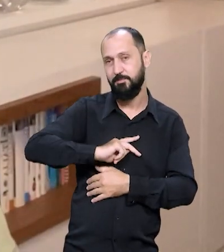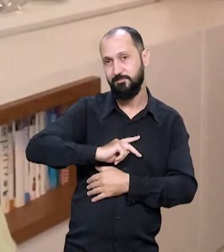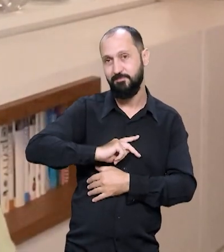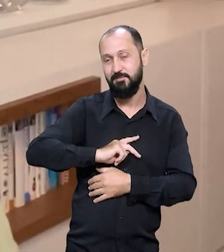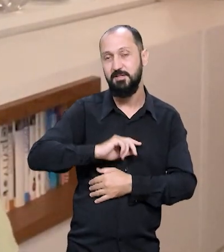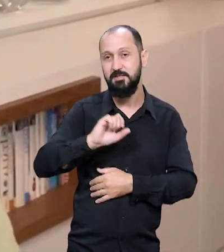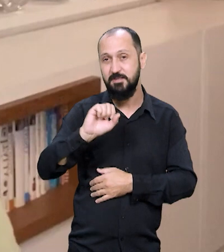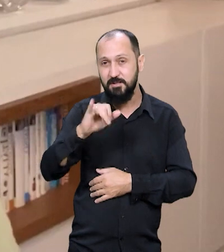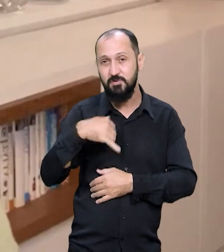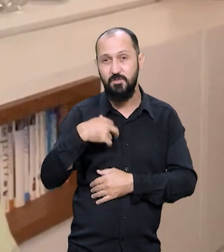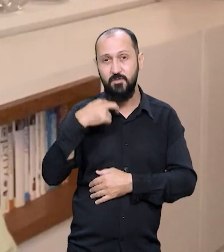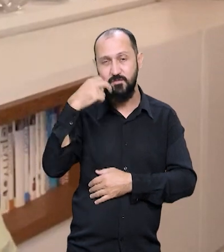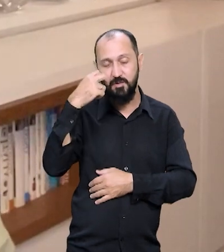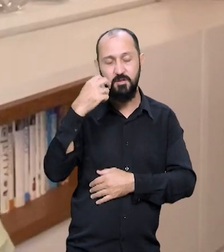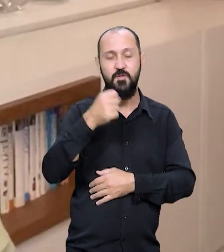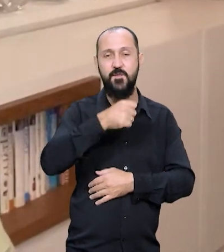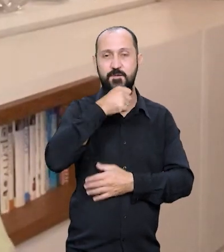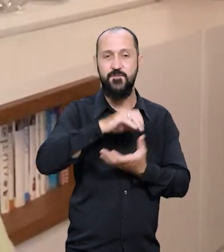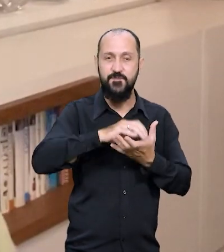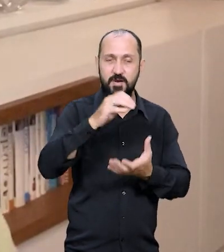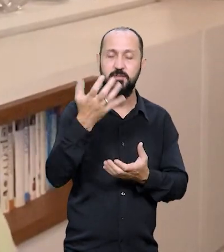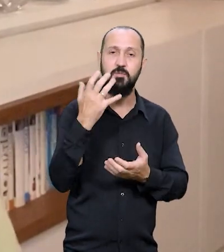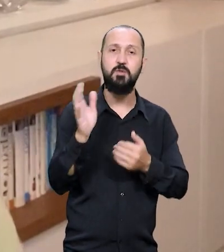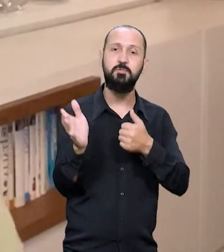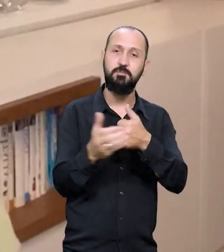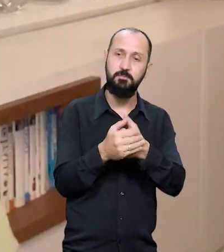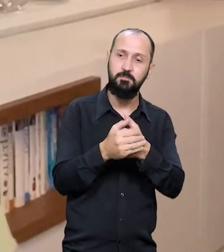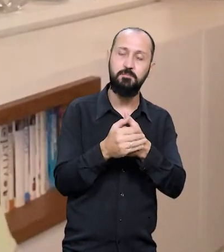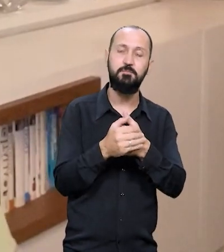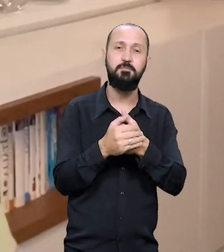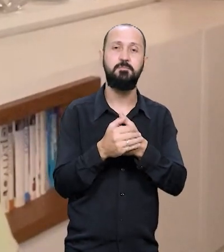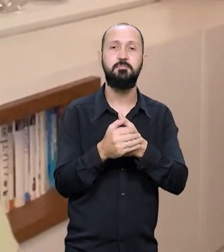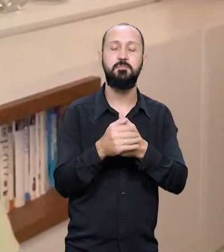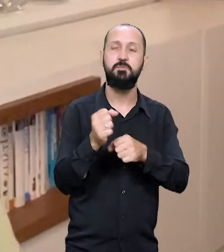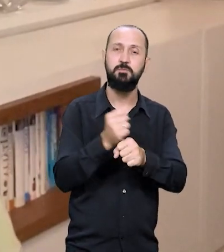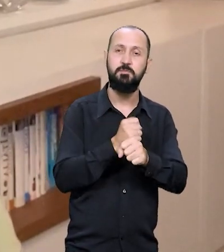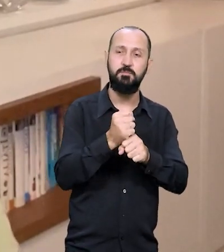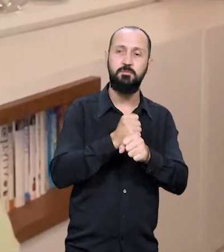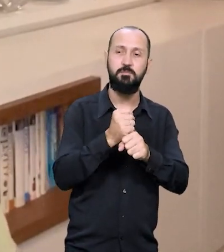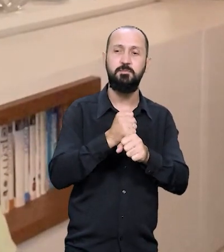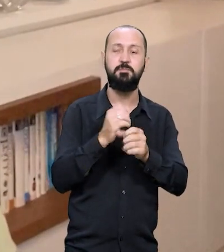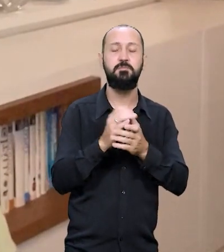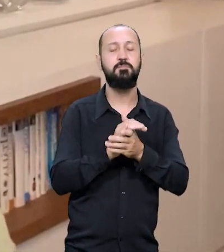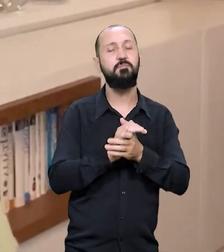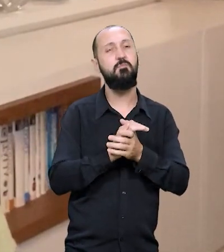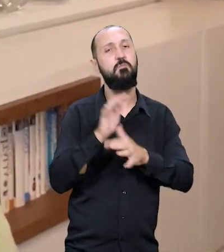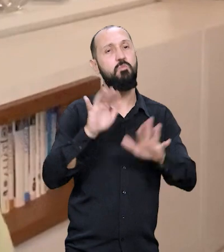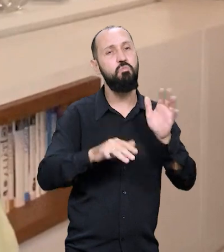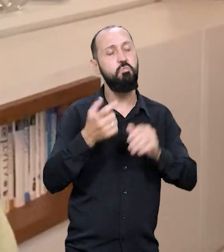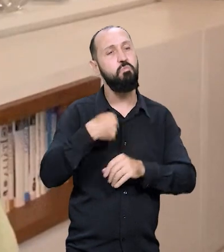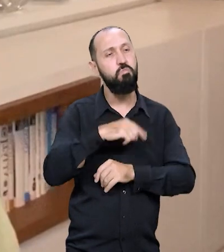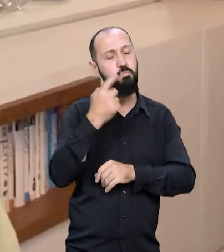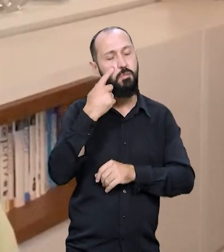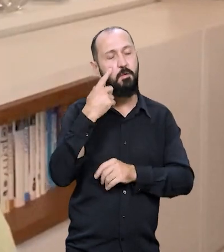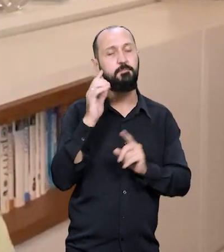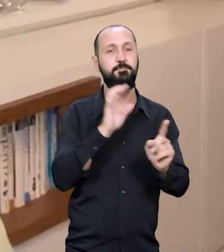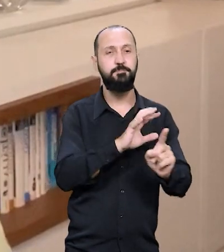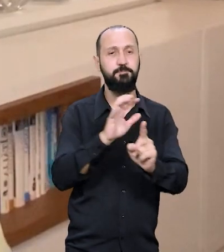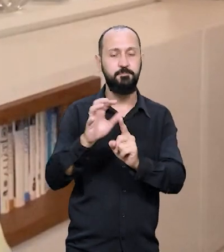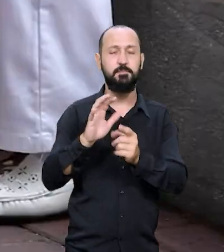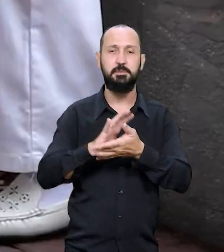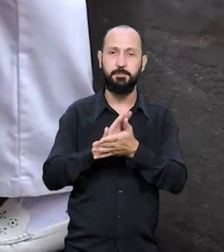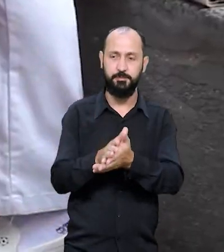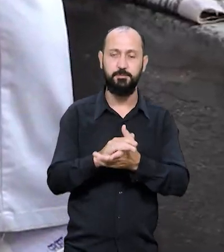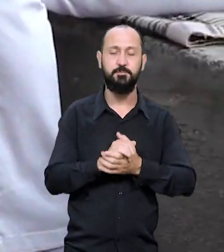gente tiver vergonha do nosso envelhecimento, se a gente quiser esconder os anos que estão passando, provavelmente a gente está fomentando esse preconceito.